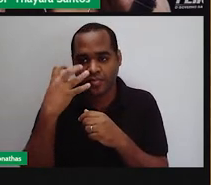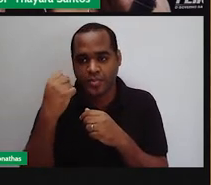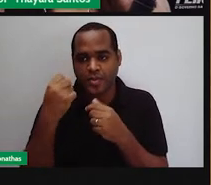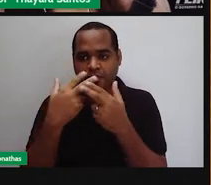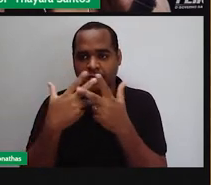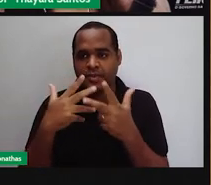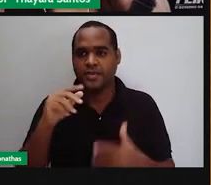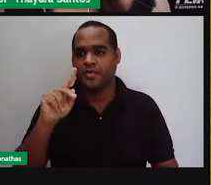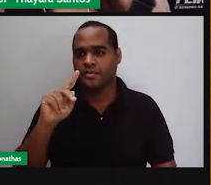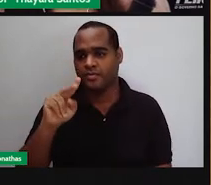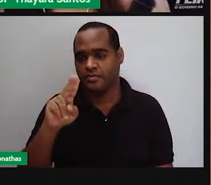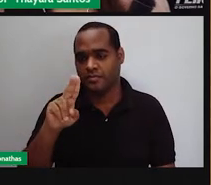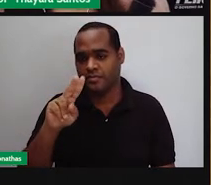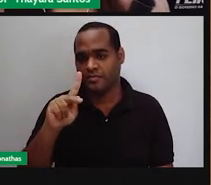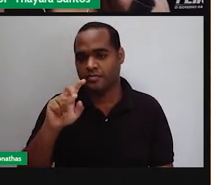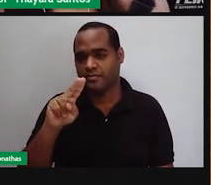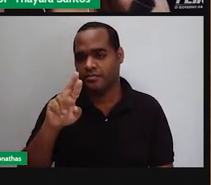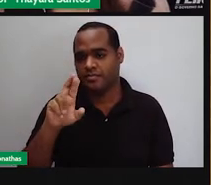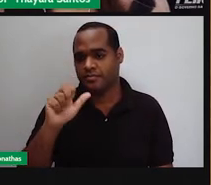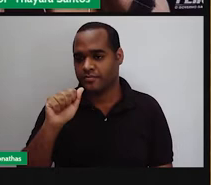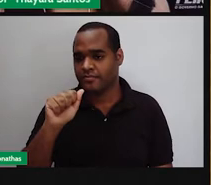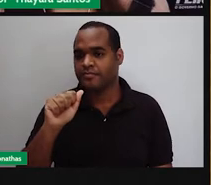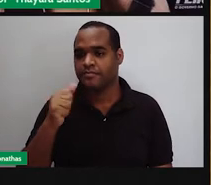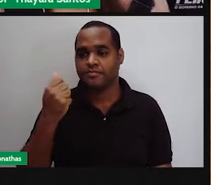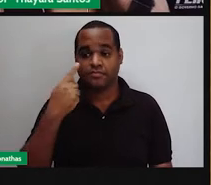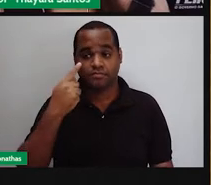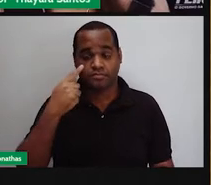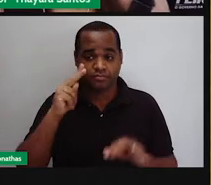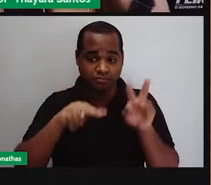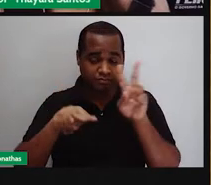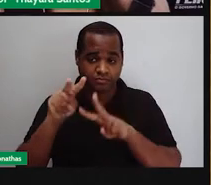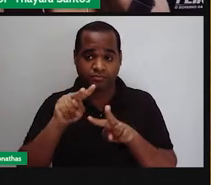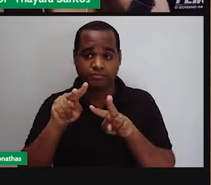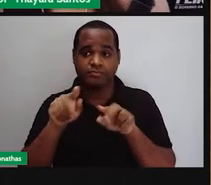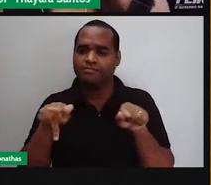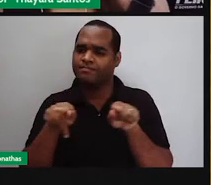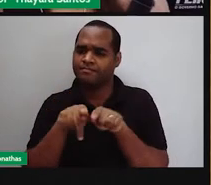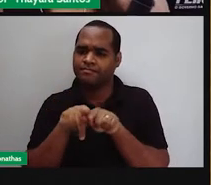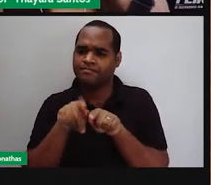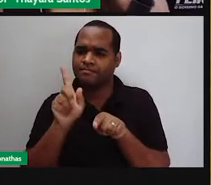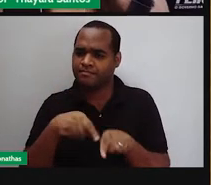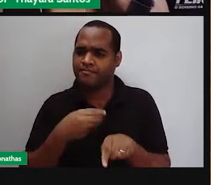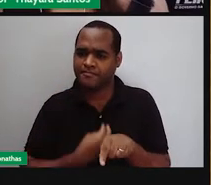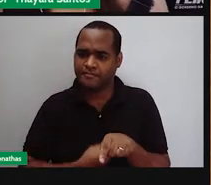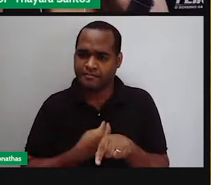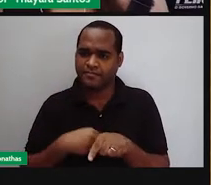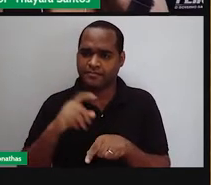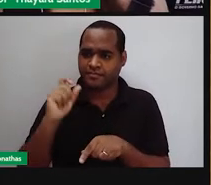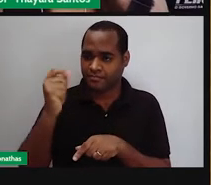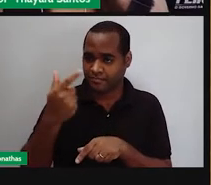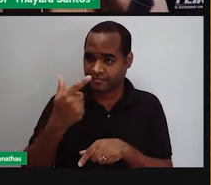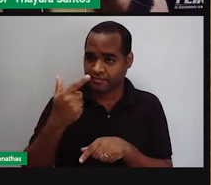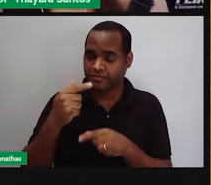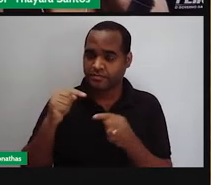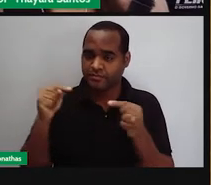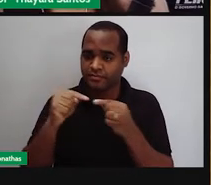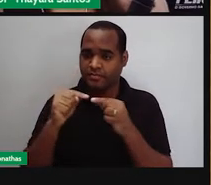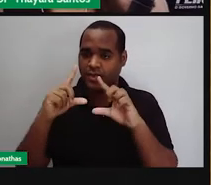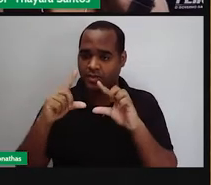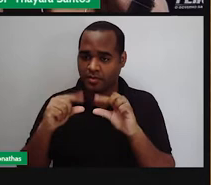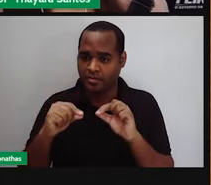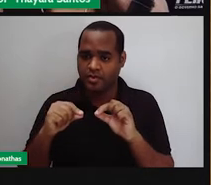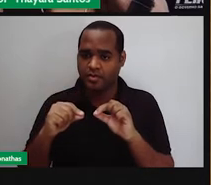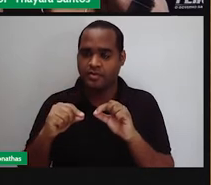púrpura visual ou rhodopsina. Assim, é mais sensível à luz de baixa intensidade ou luz